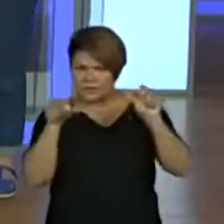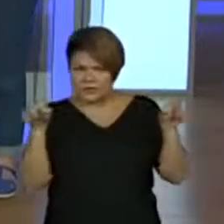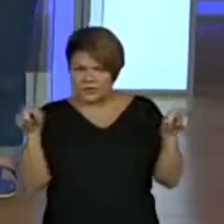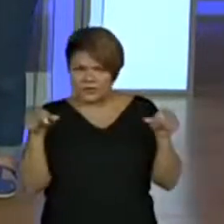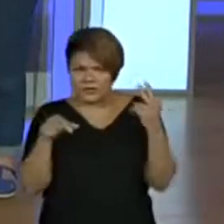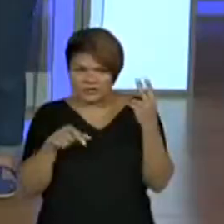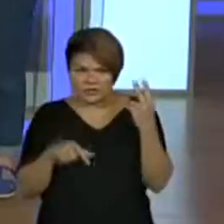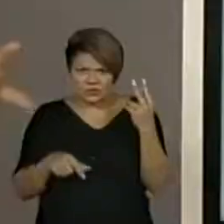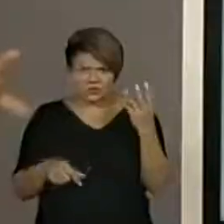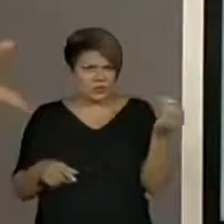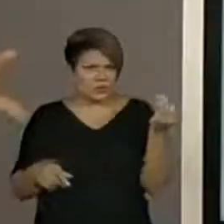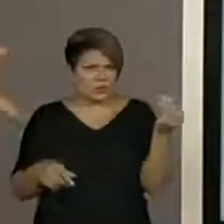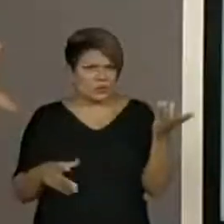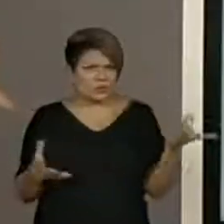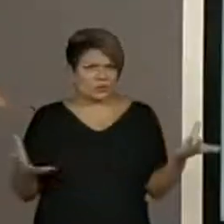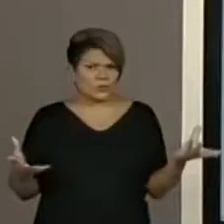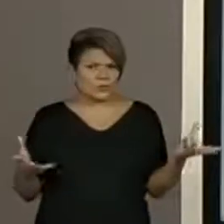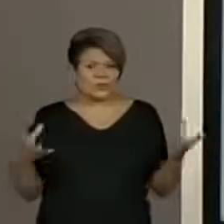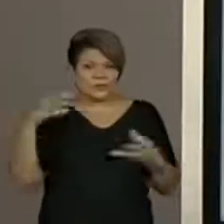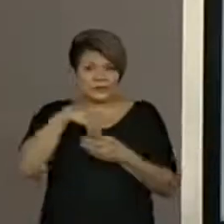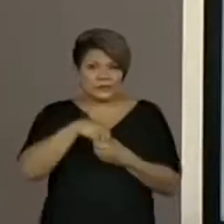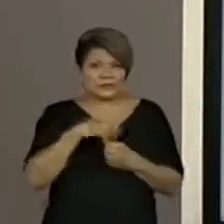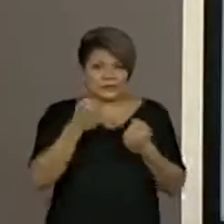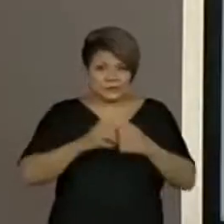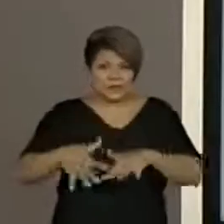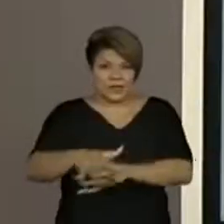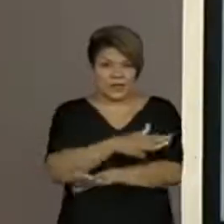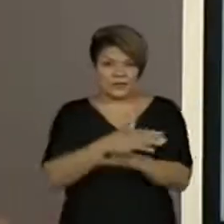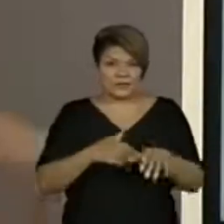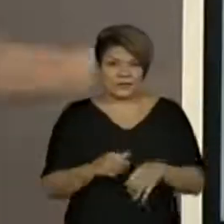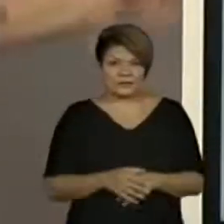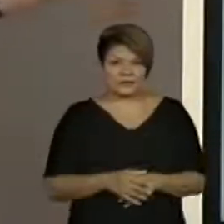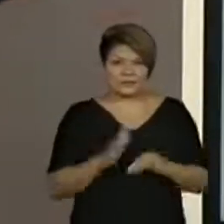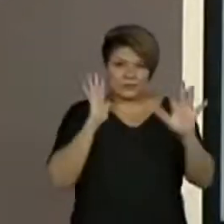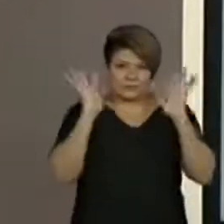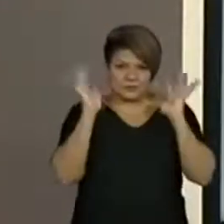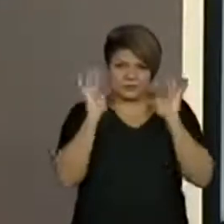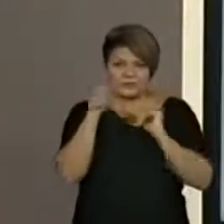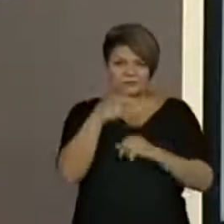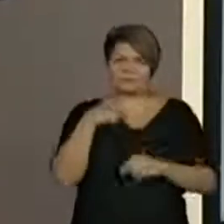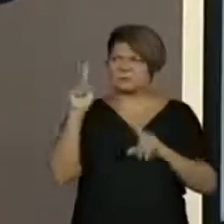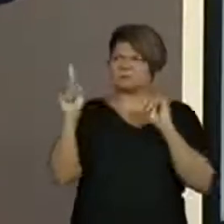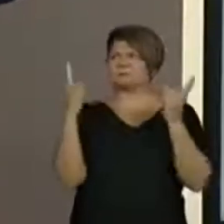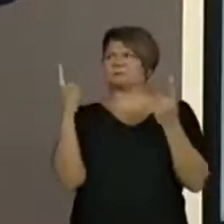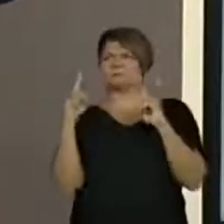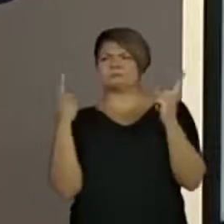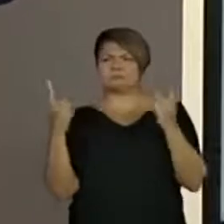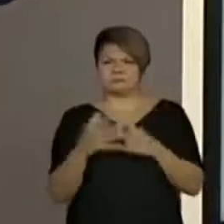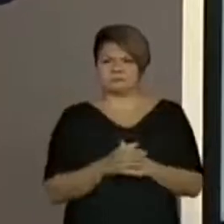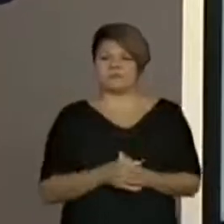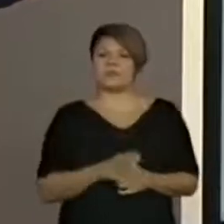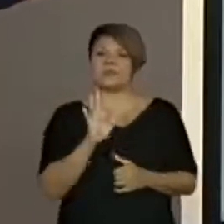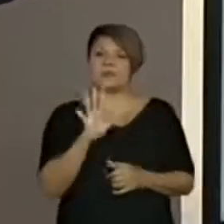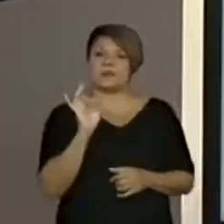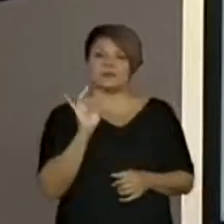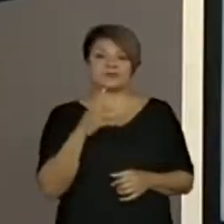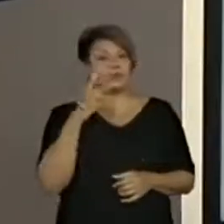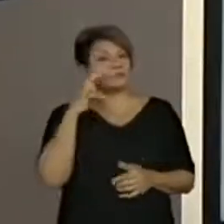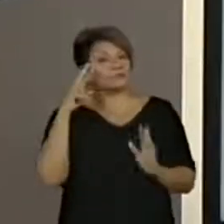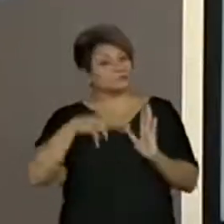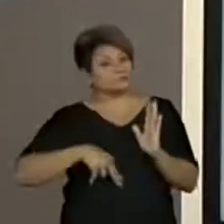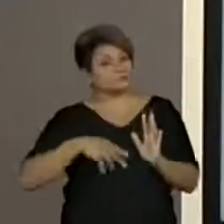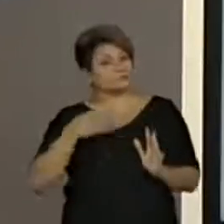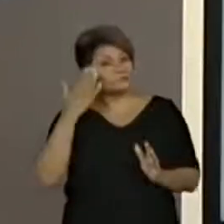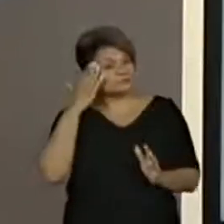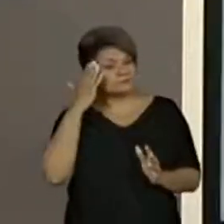aparecer de que forma lá dentro do lago? Eu imagino que vocês devem estar fazendo várias perguntas. Só que a gente só vai confirmar lendo.